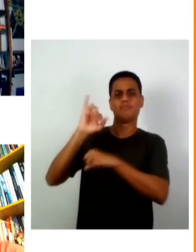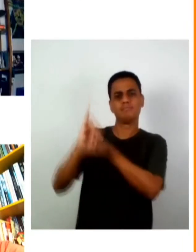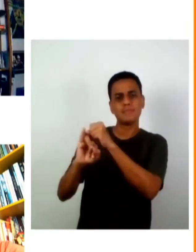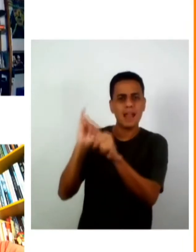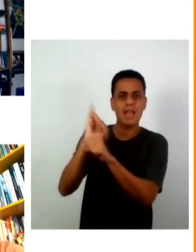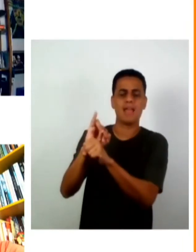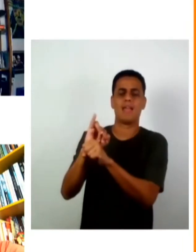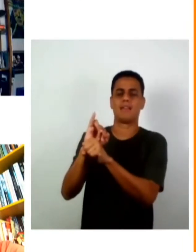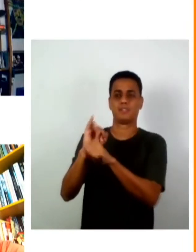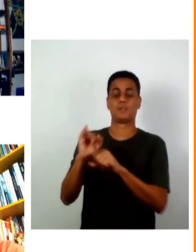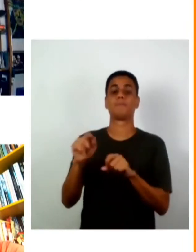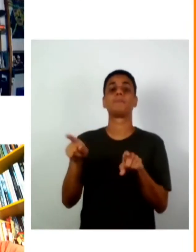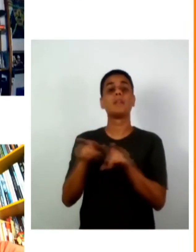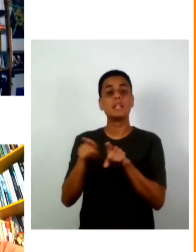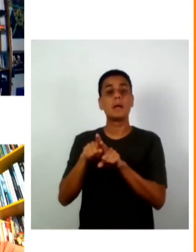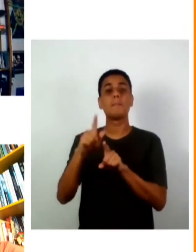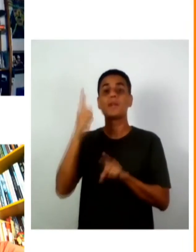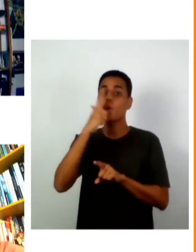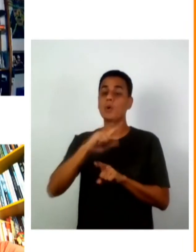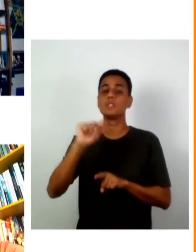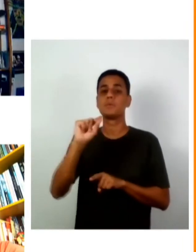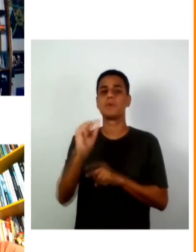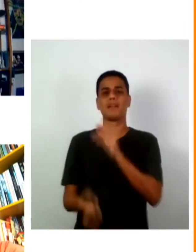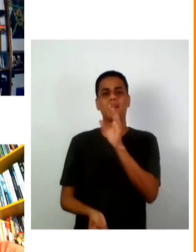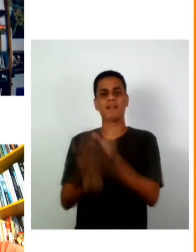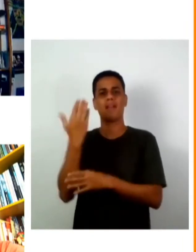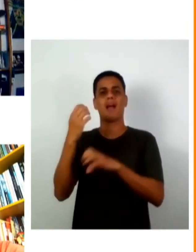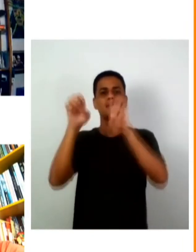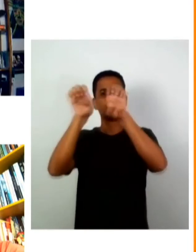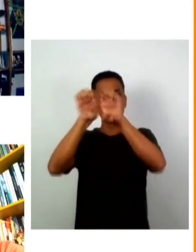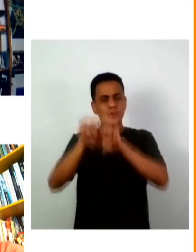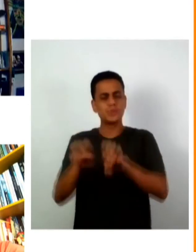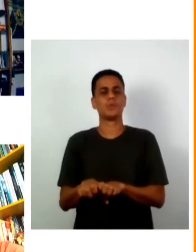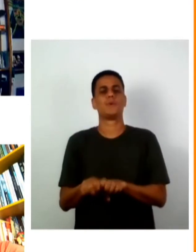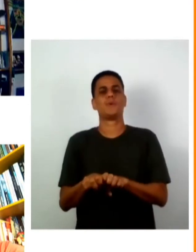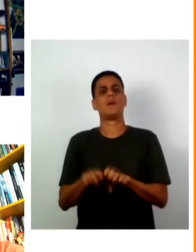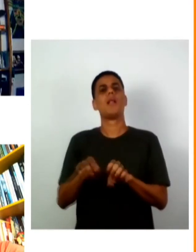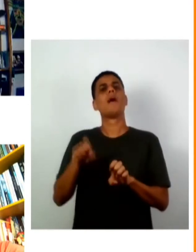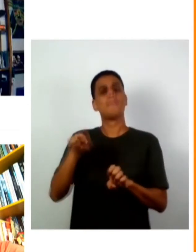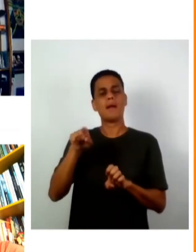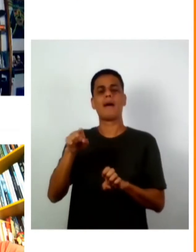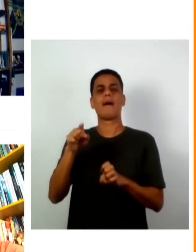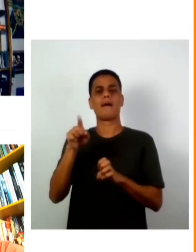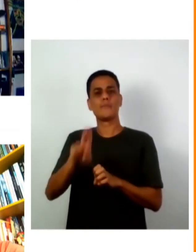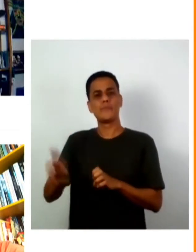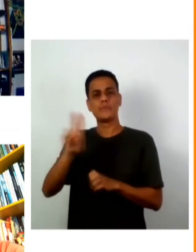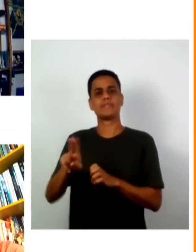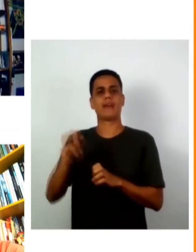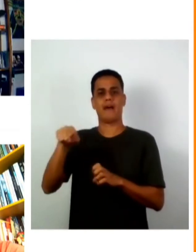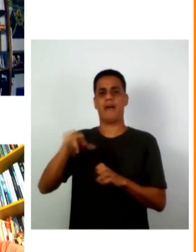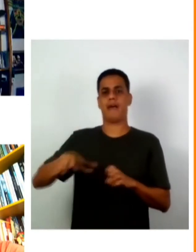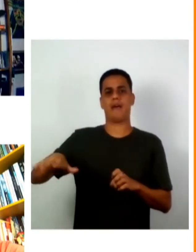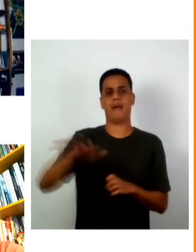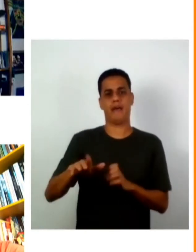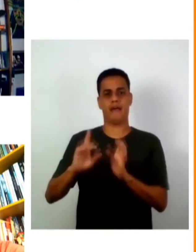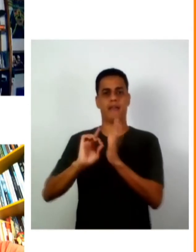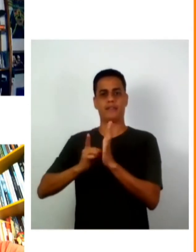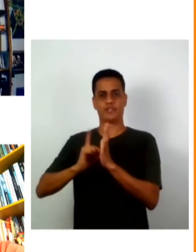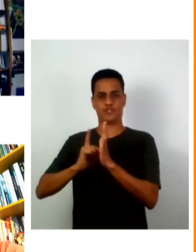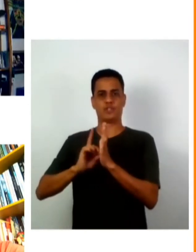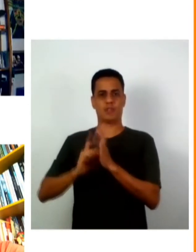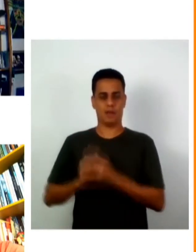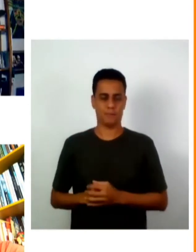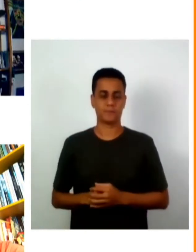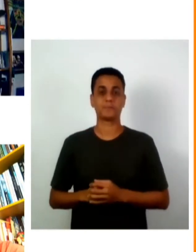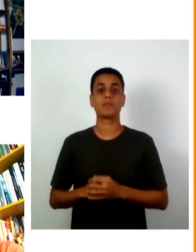conseguir mobilizar uma infraestrutura para poder estar dentro desse contexto o segundo é que cada vez mais a gente não